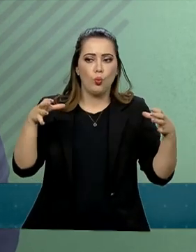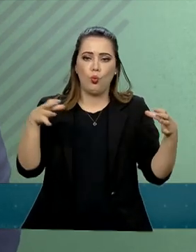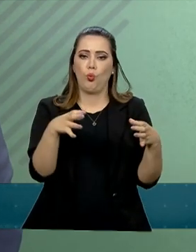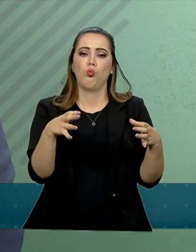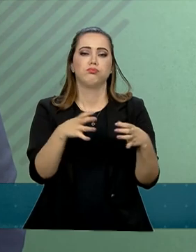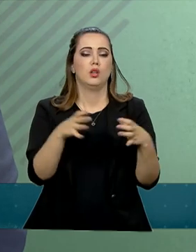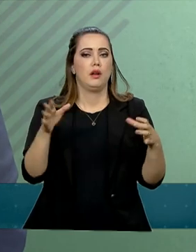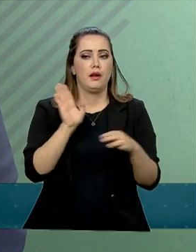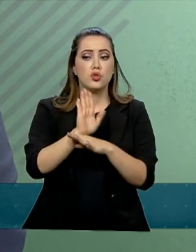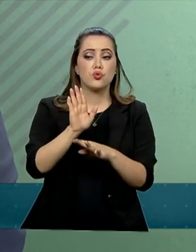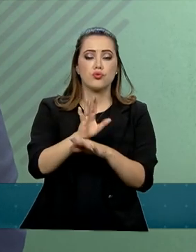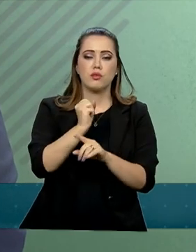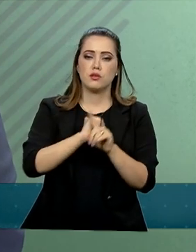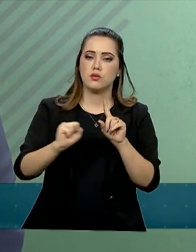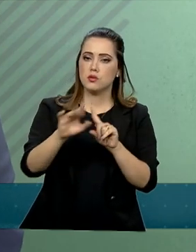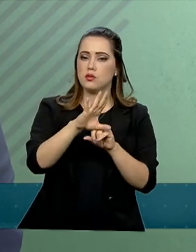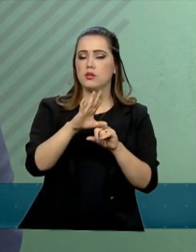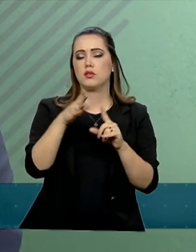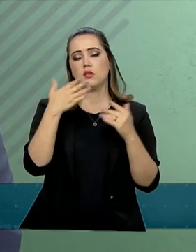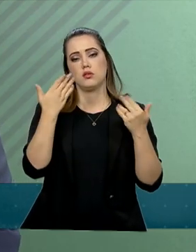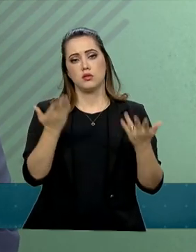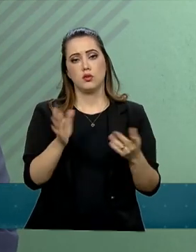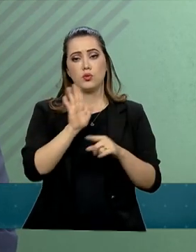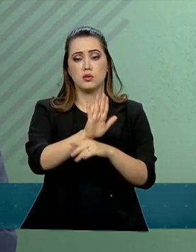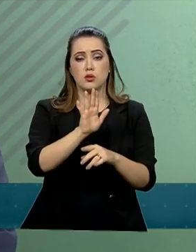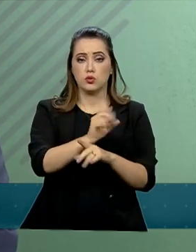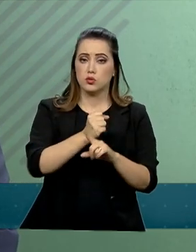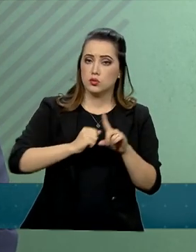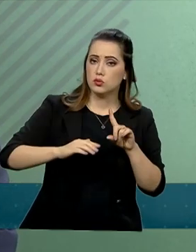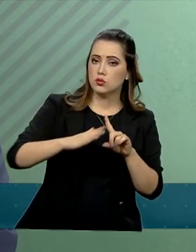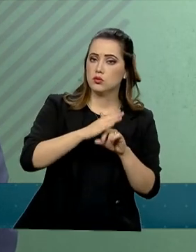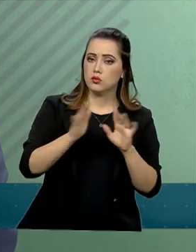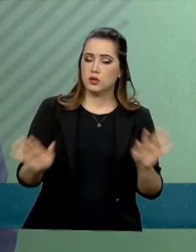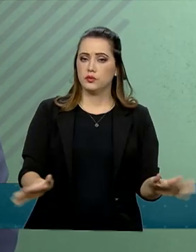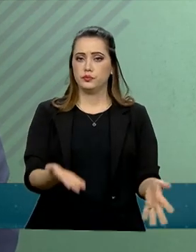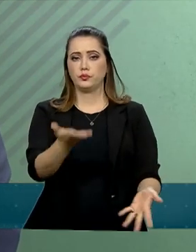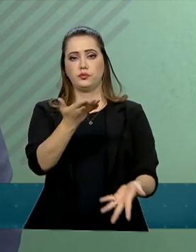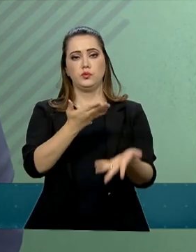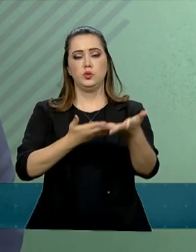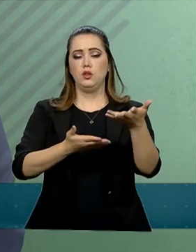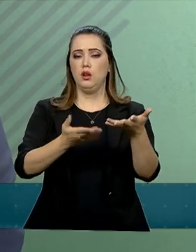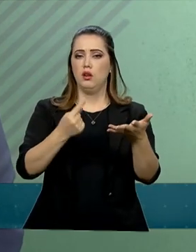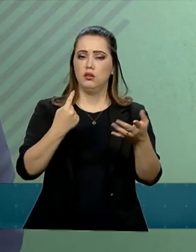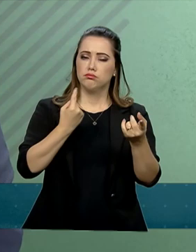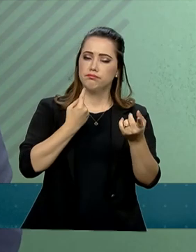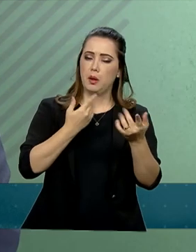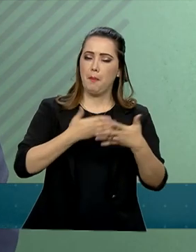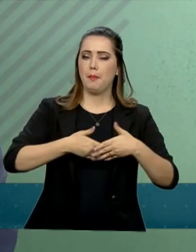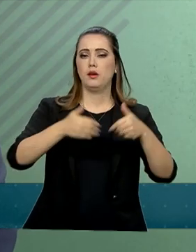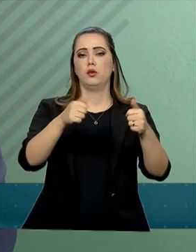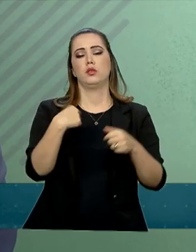que é de apoiar a sociedade e, nesta apoio à sociedade, alavancar economicamente o nosso país.